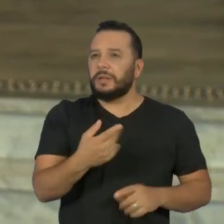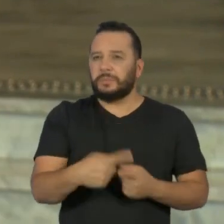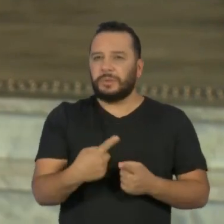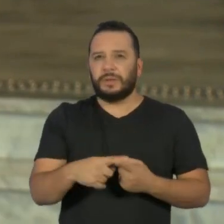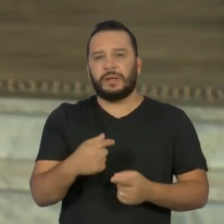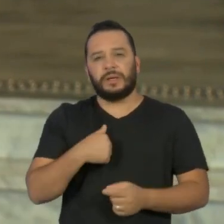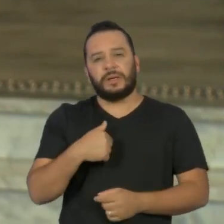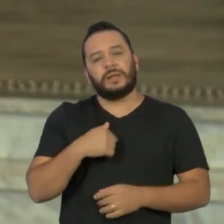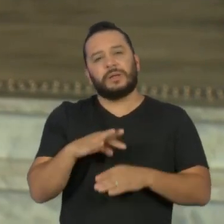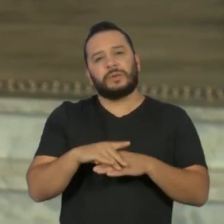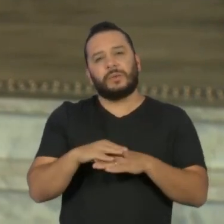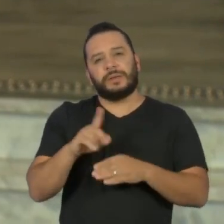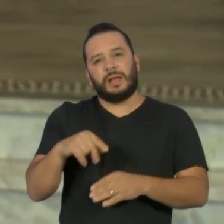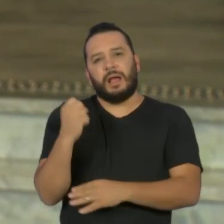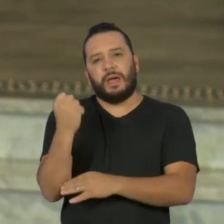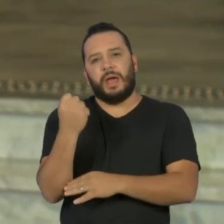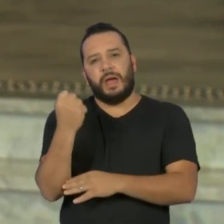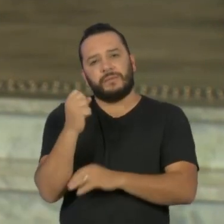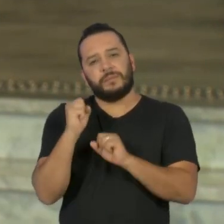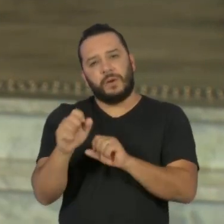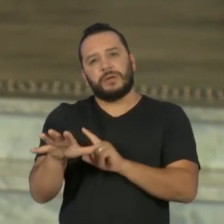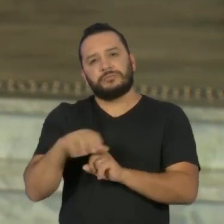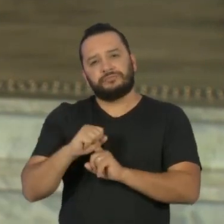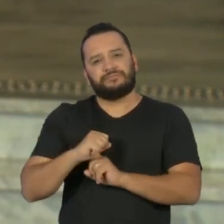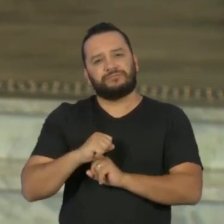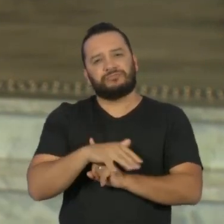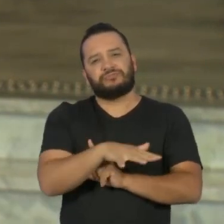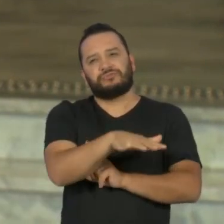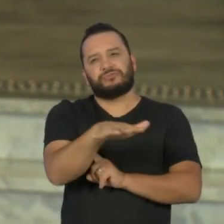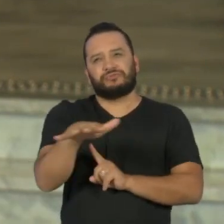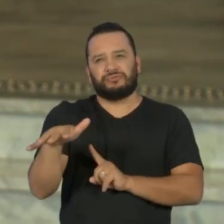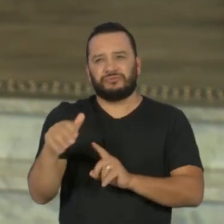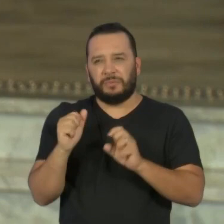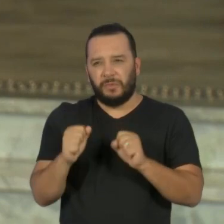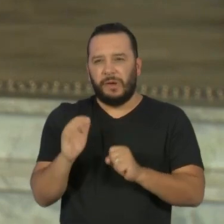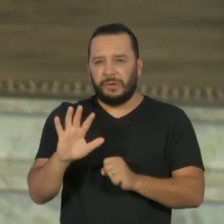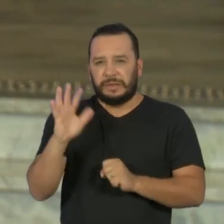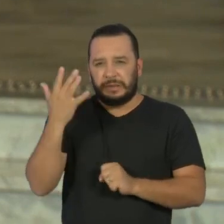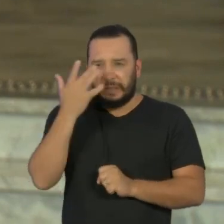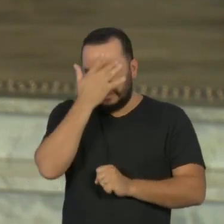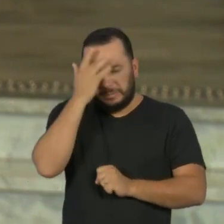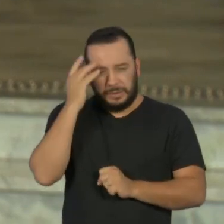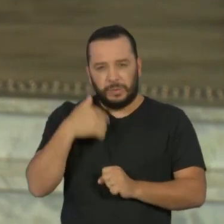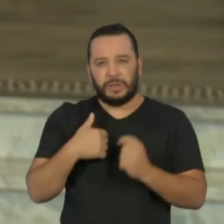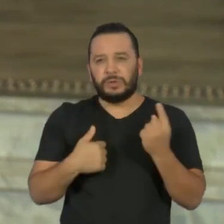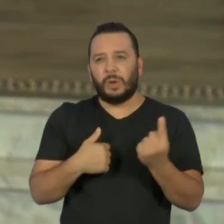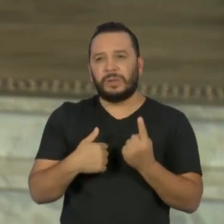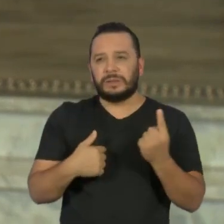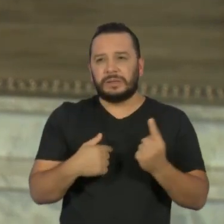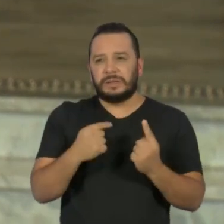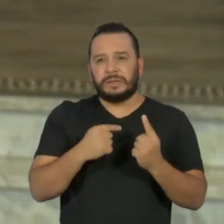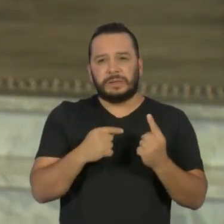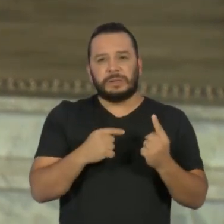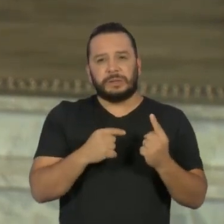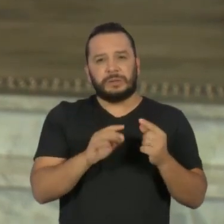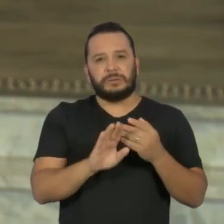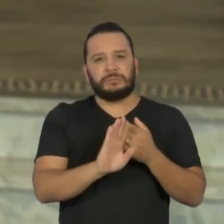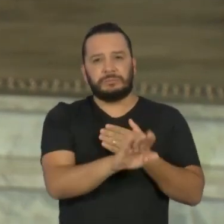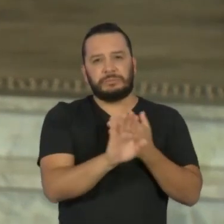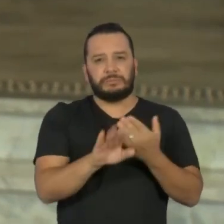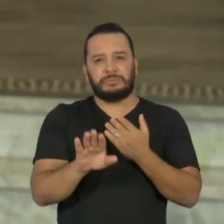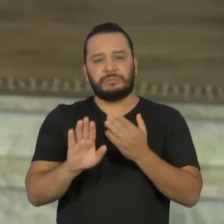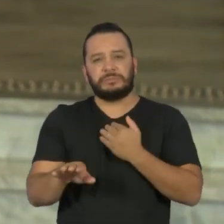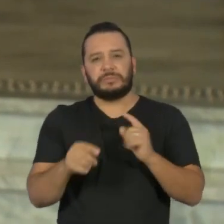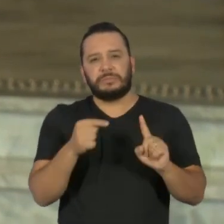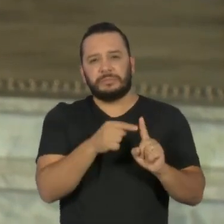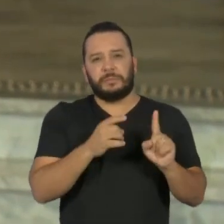doença altamente contagiosa. E os pacientes ficam isolados, com medo e longe das